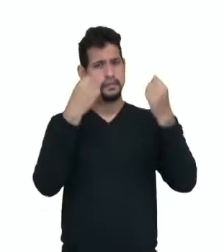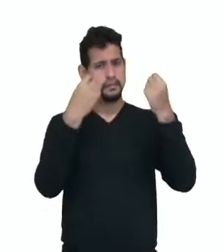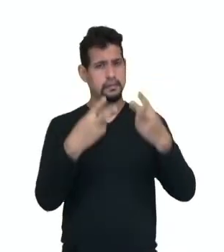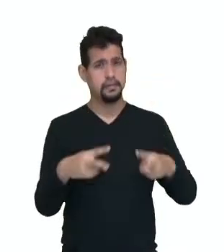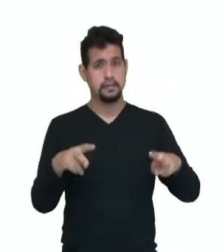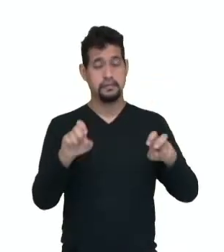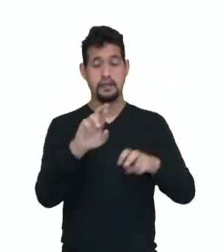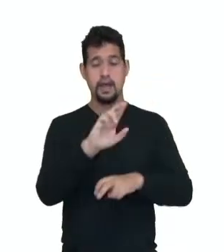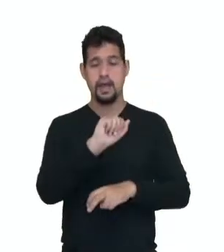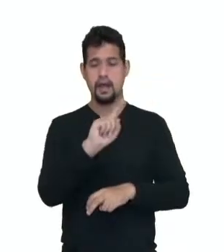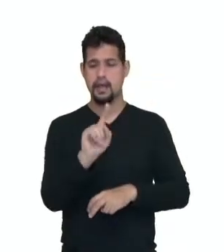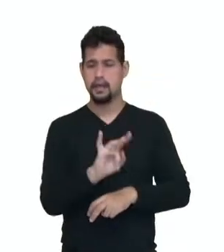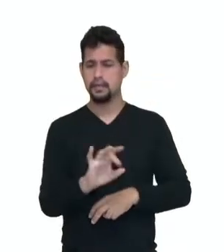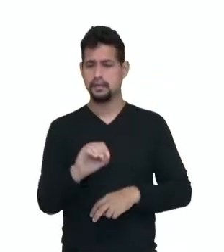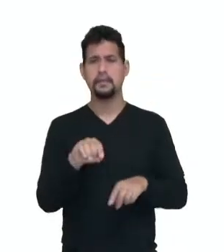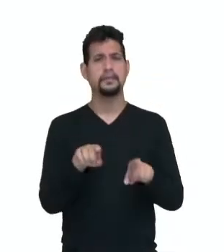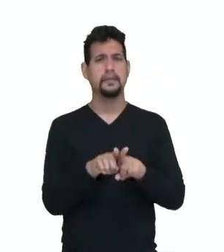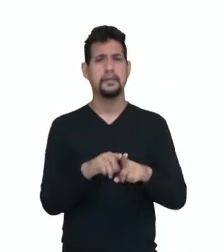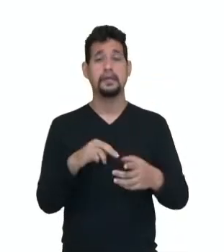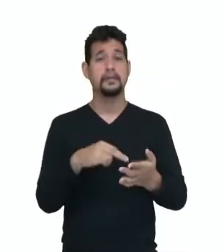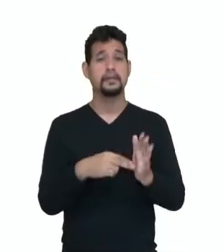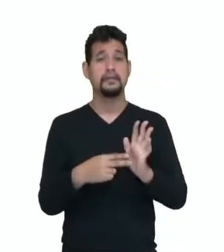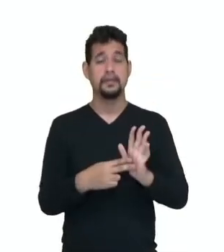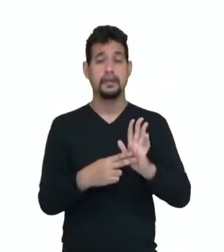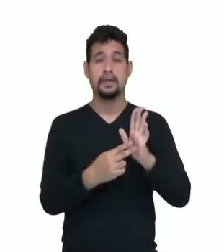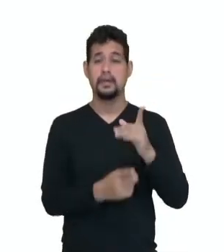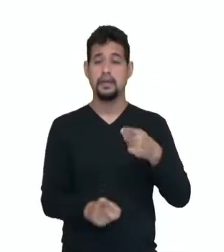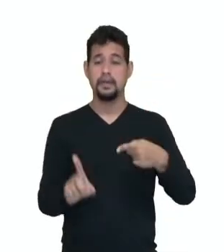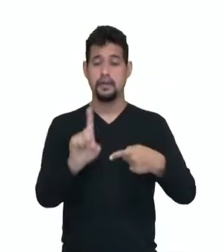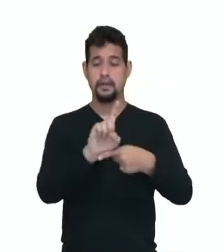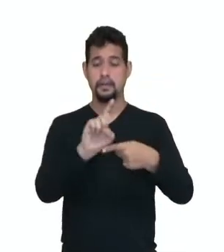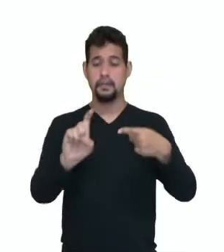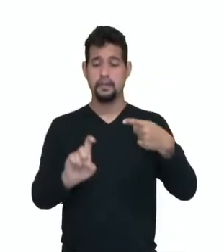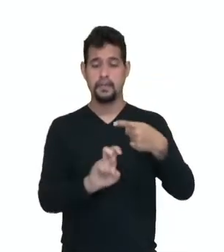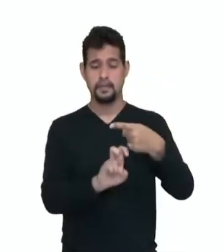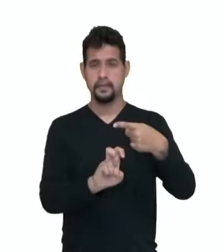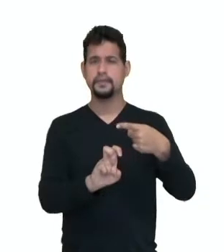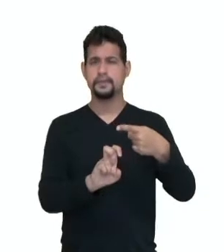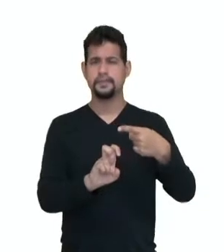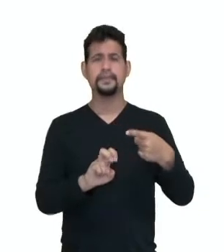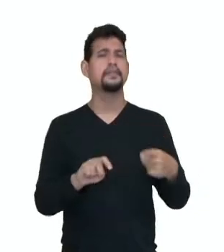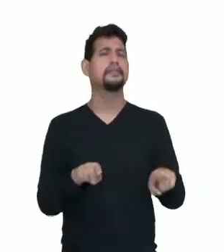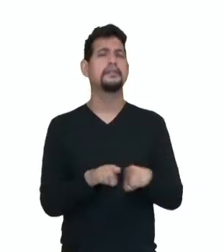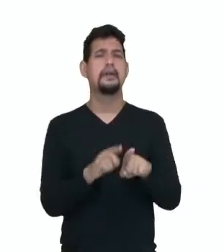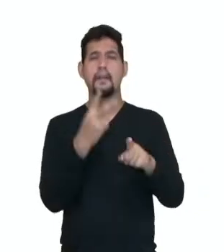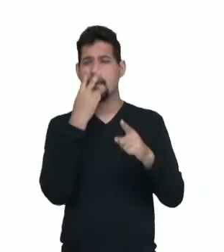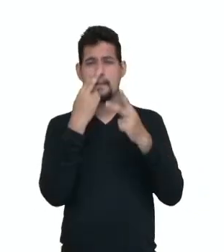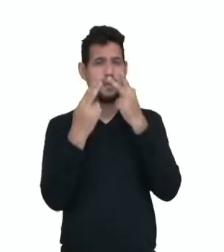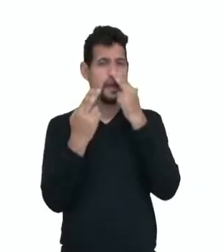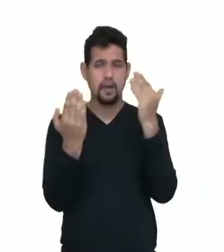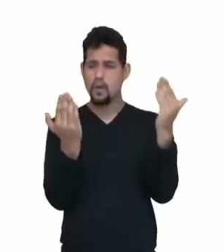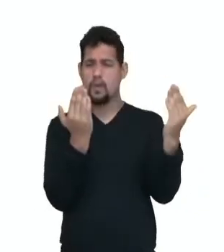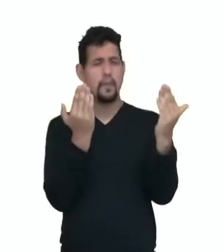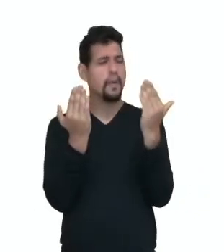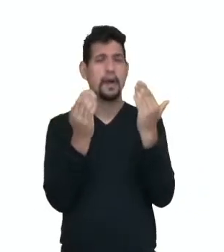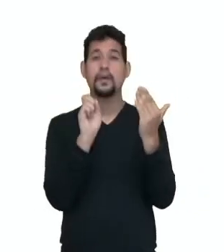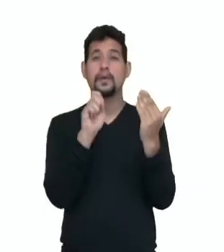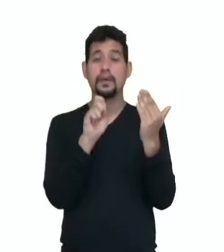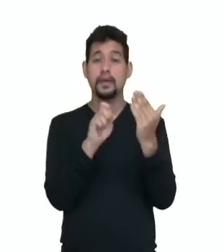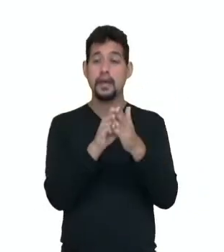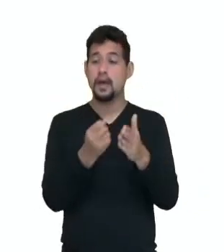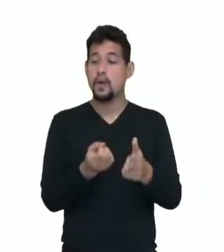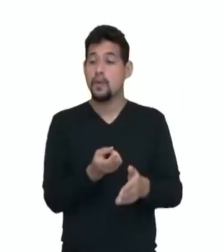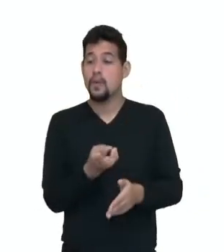razão é de um para cinco. E isso está comparando o que, gente? Comparando a